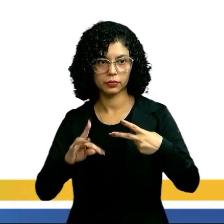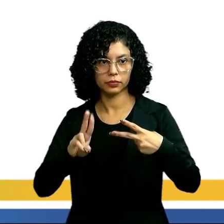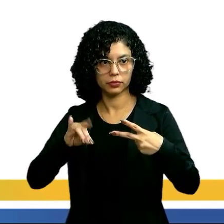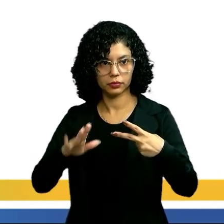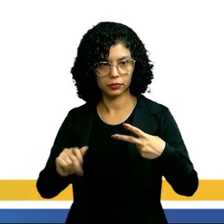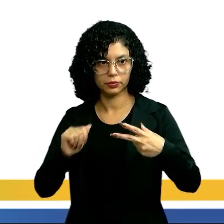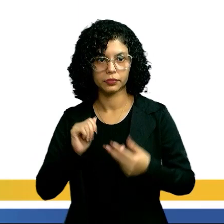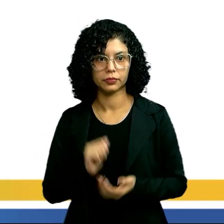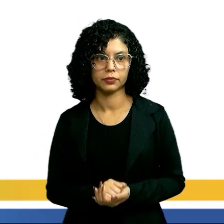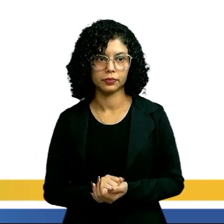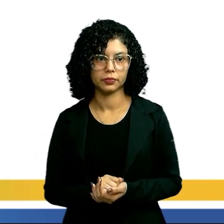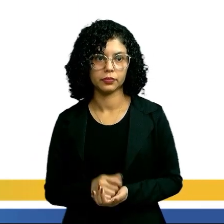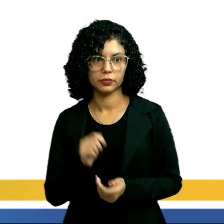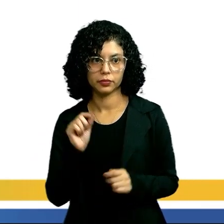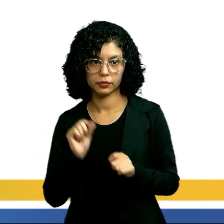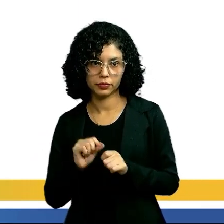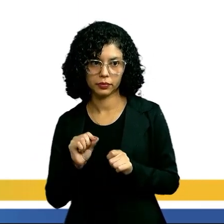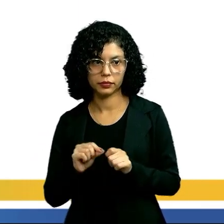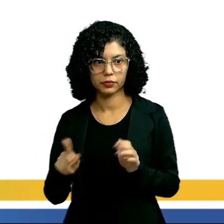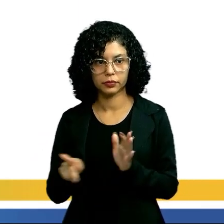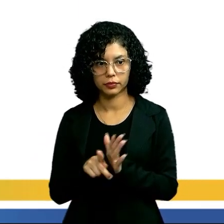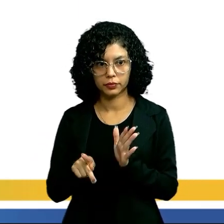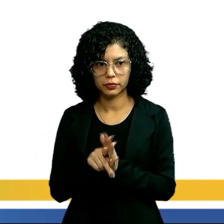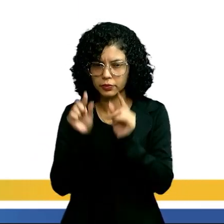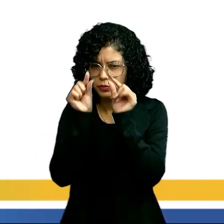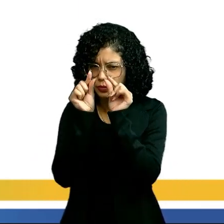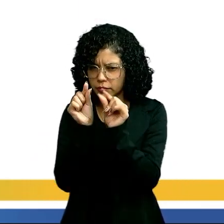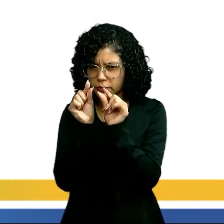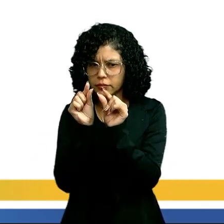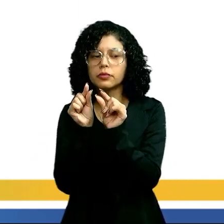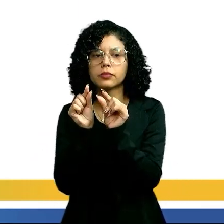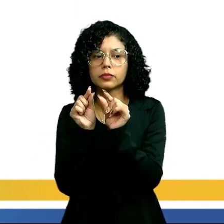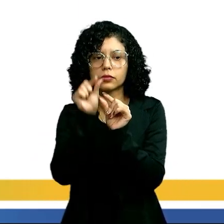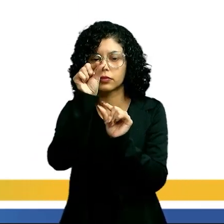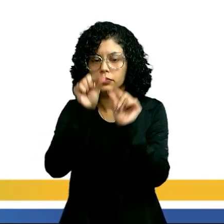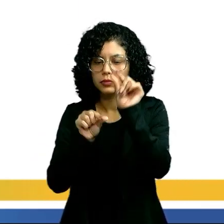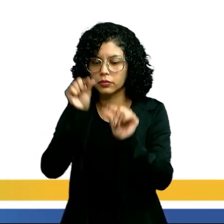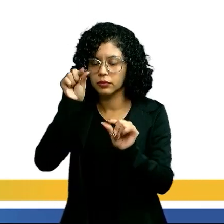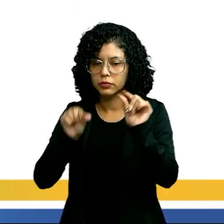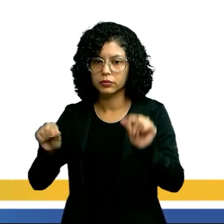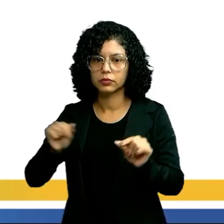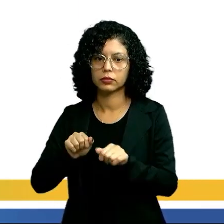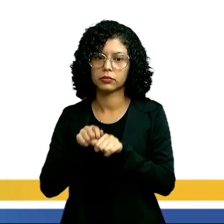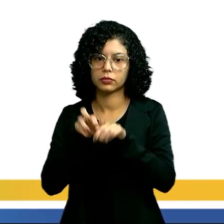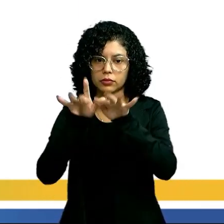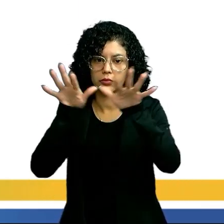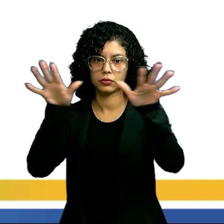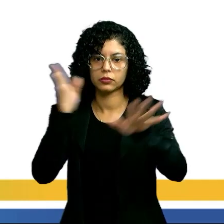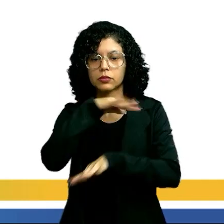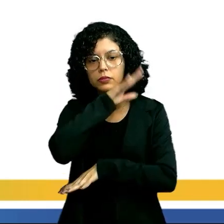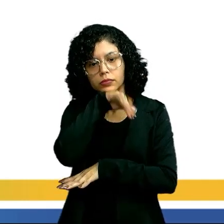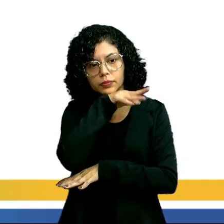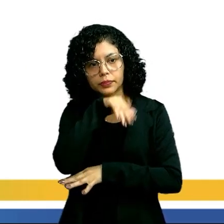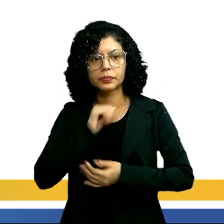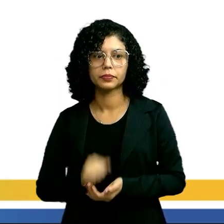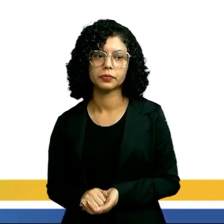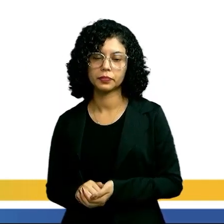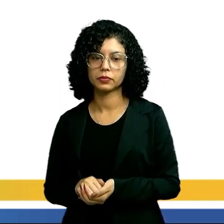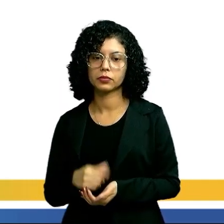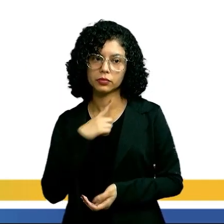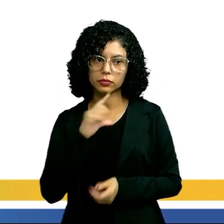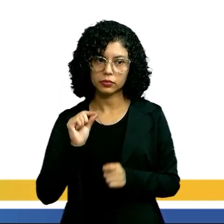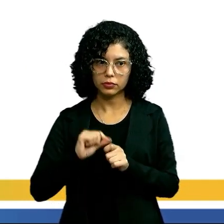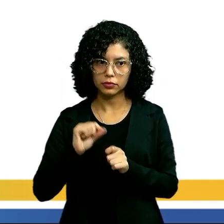traquial. A traquial, pessoal, são pequenos túbulos que são espalhados pelo corpo. É aqui que esses